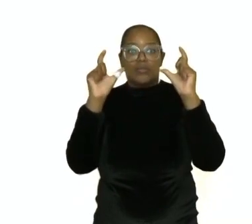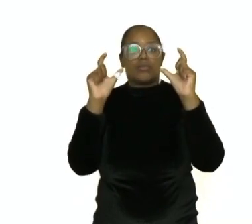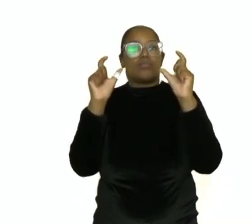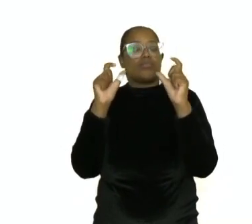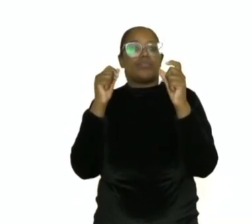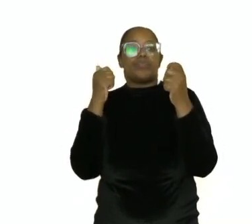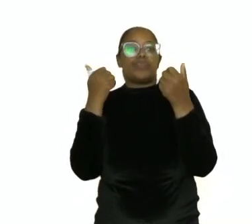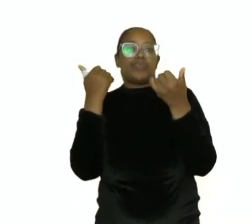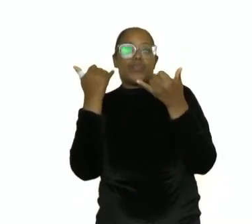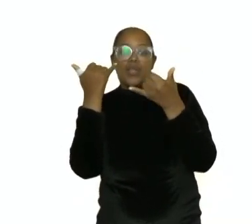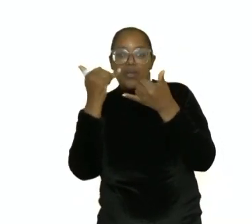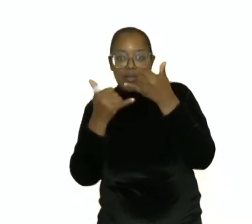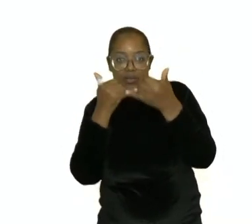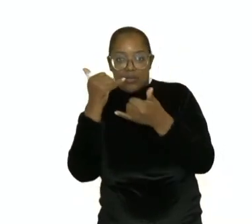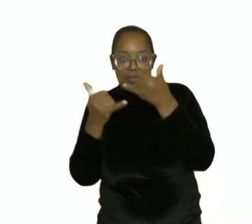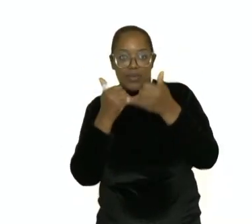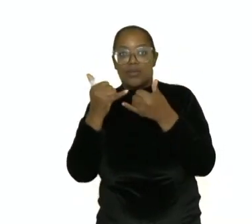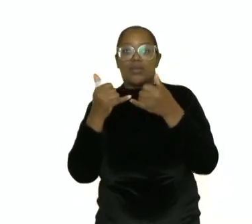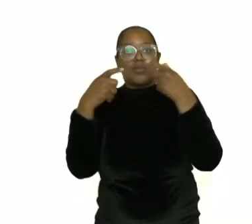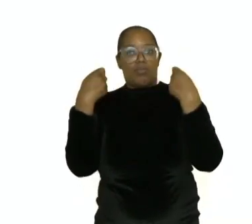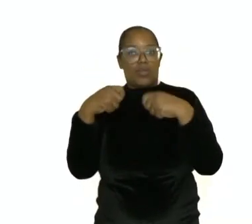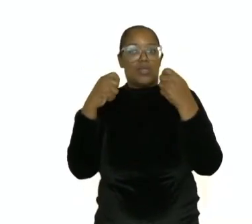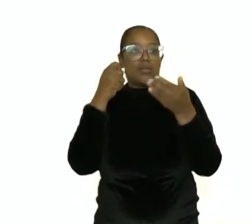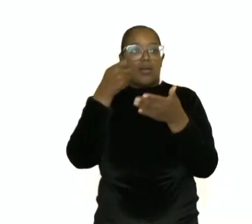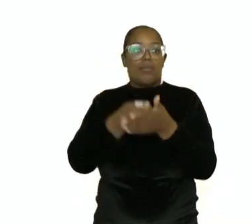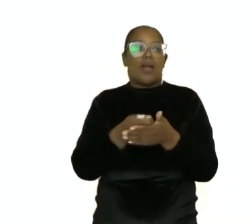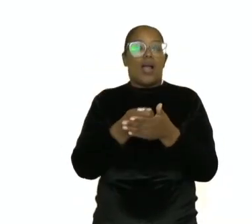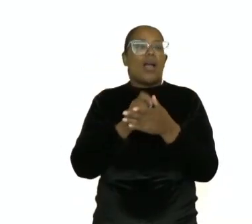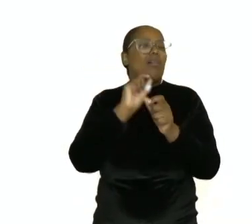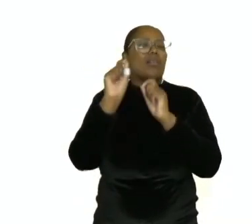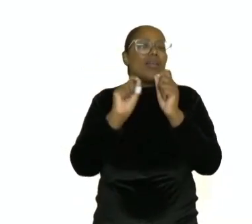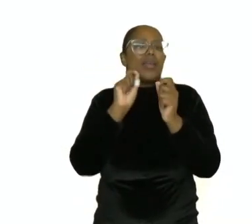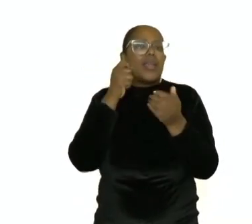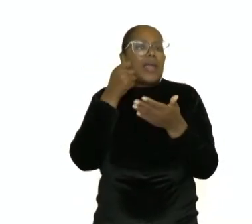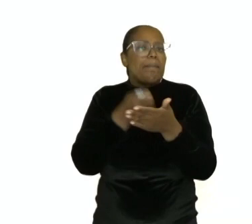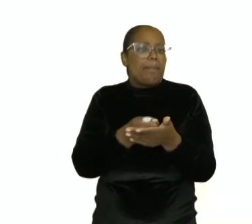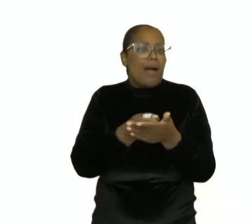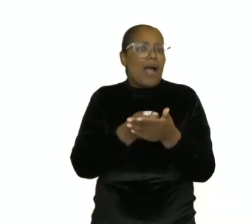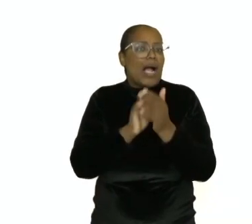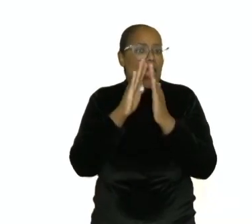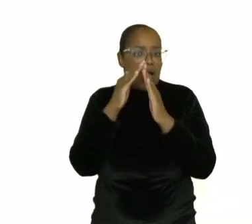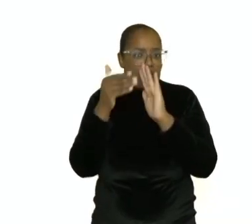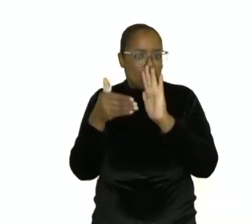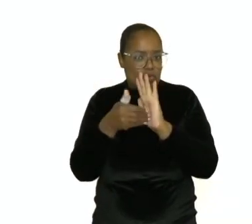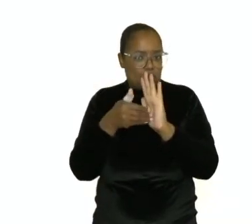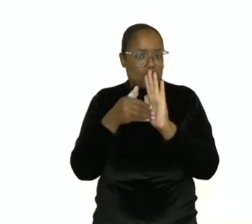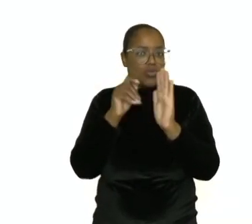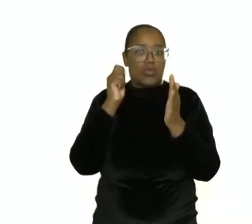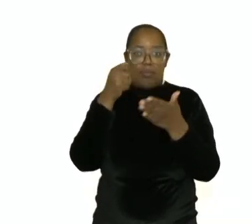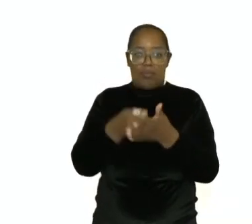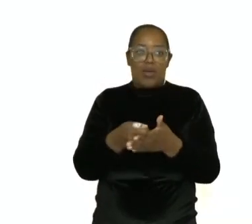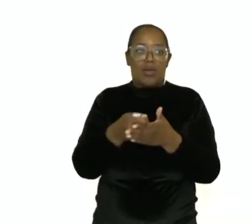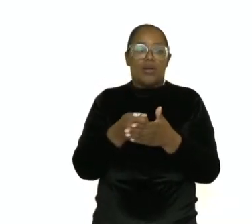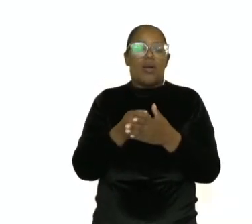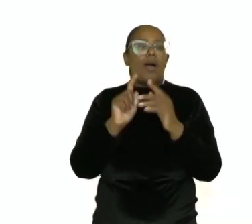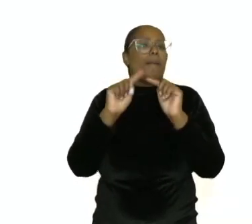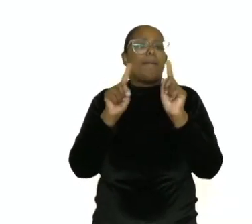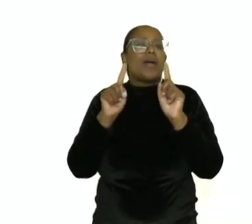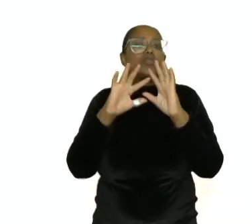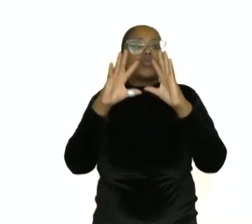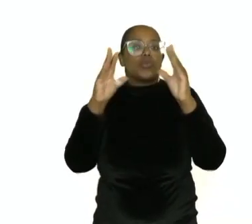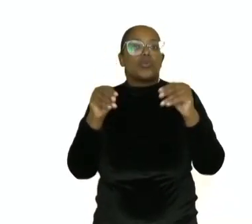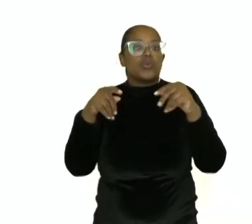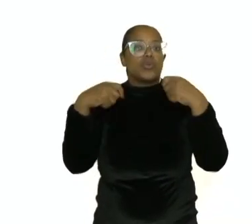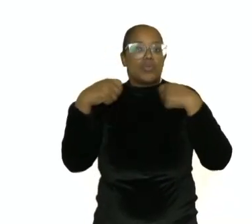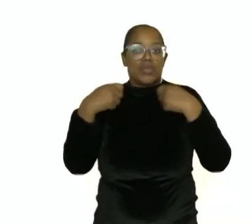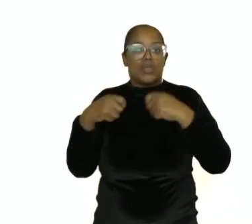quem é que paga? Todos. Se todos, se quem paga é todos, deveria estar concordando